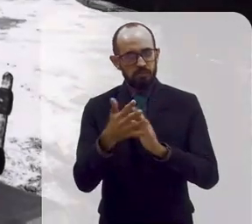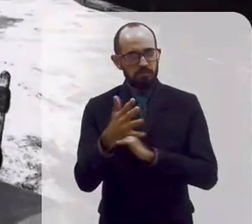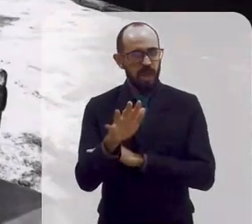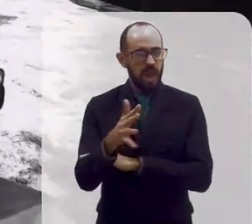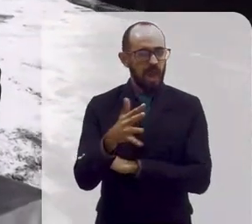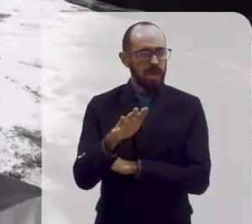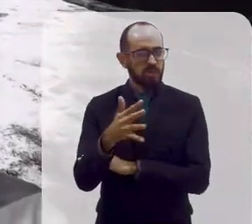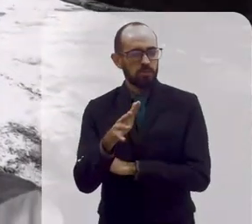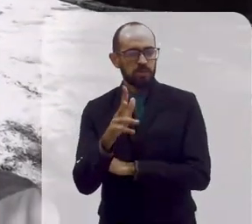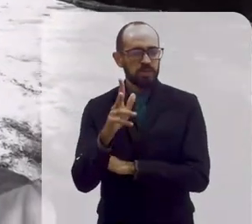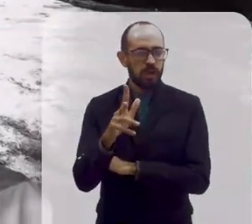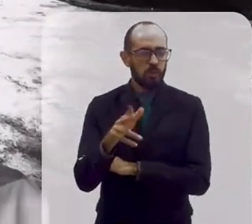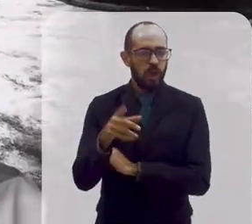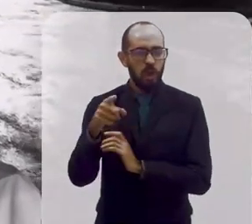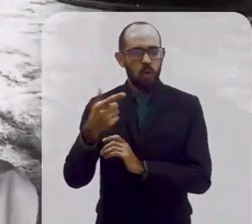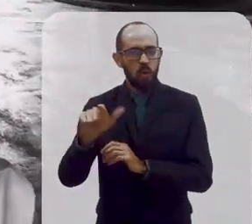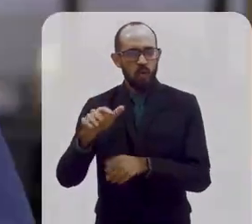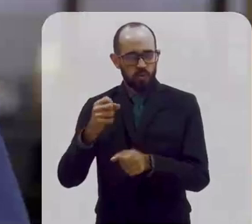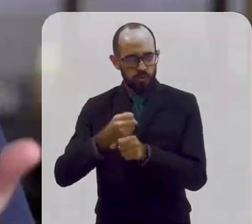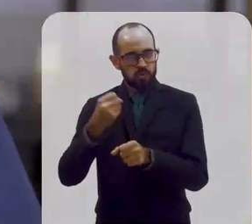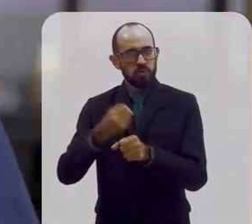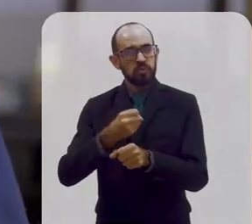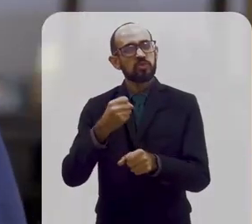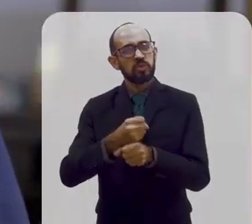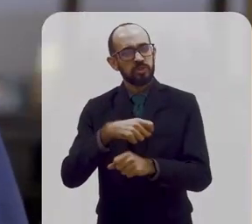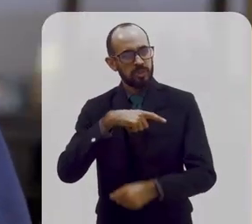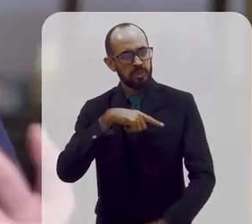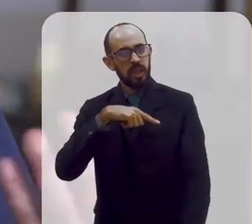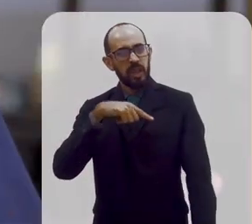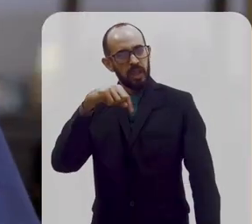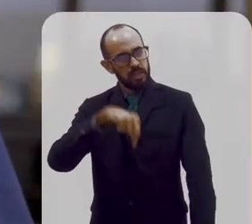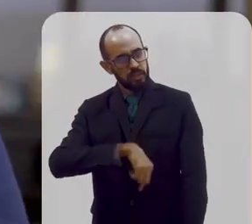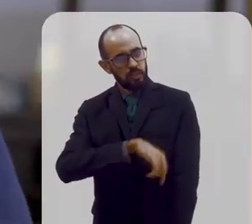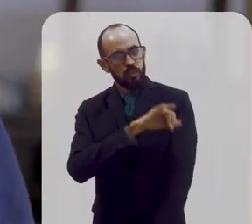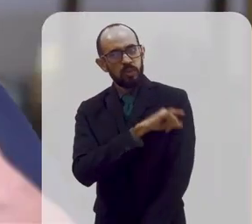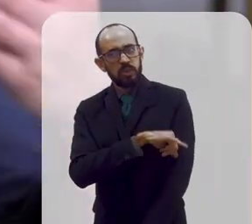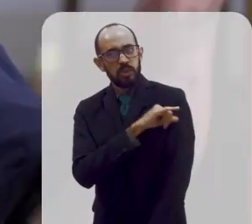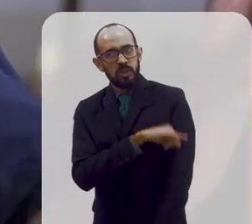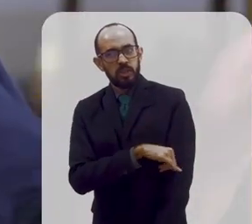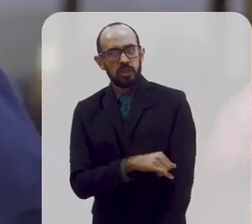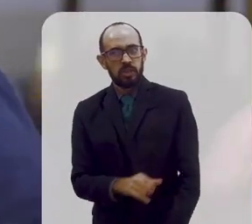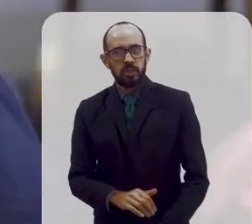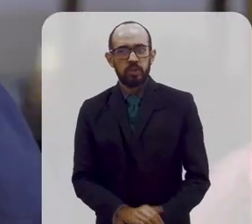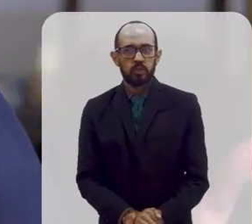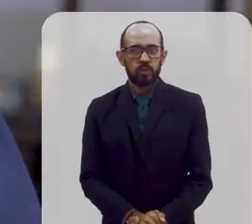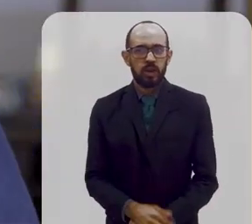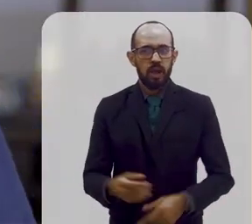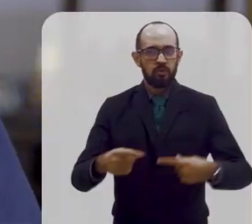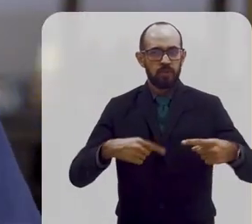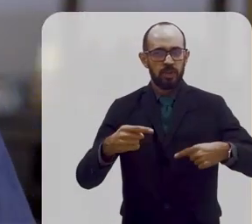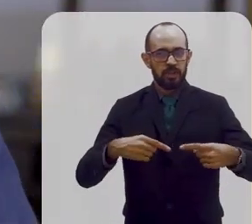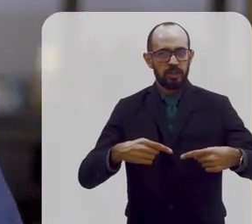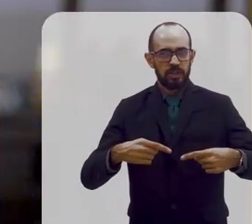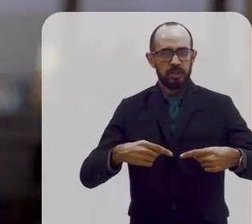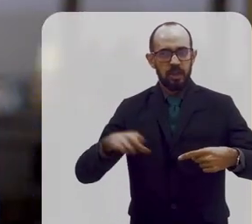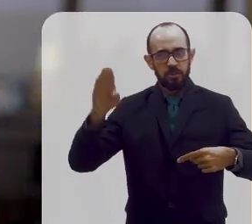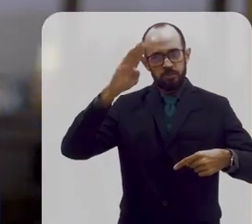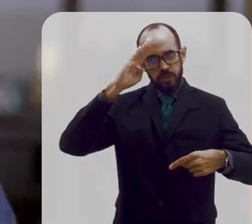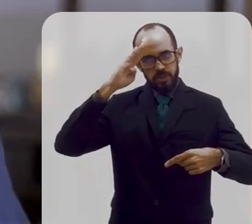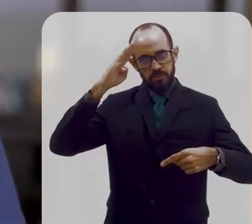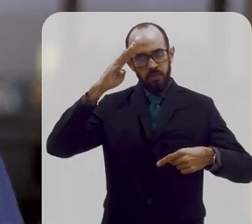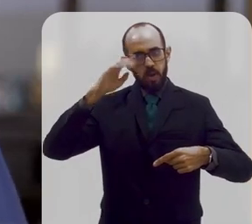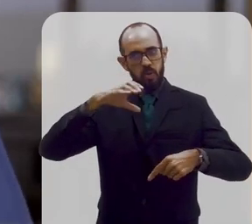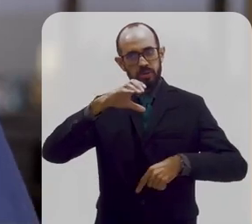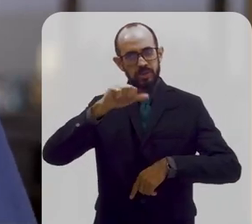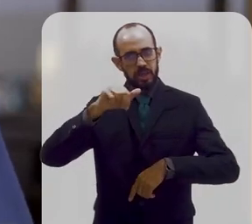muito assemelhando-se às outras construções que nós vamos ter na cidade, nesse momento que está sendo aberta a Avenida Central. As obras que nós temos